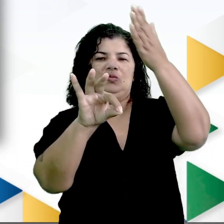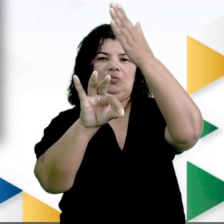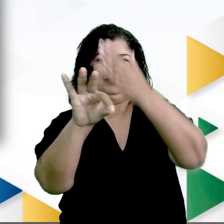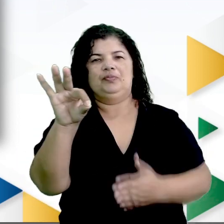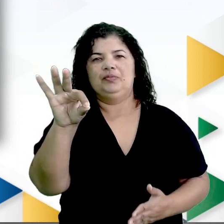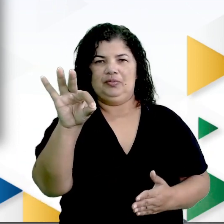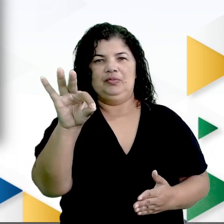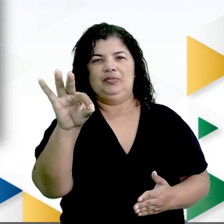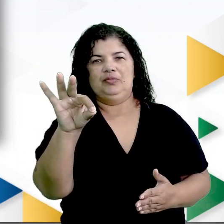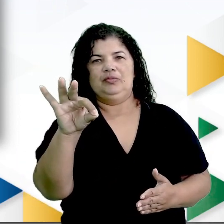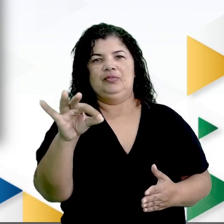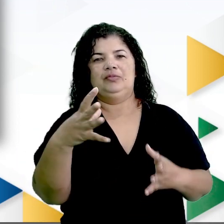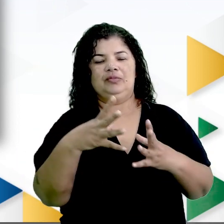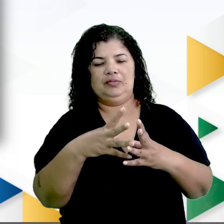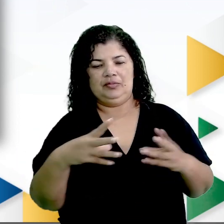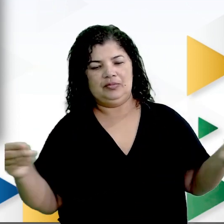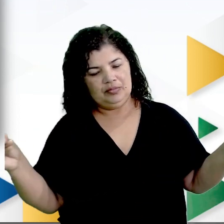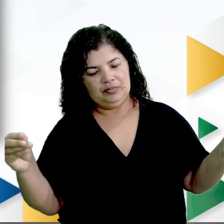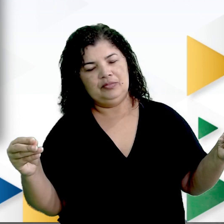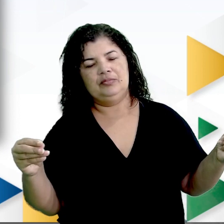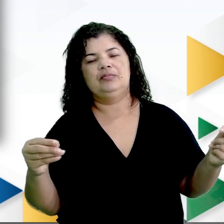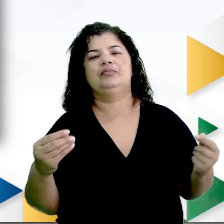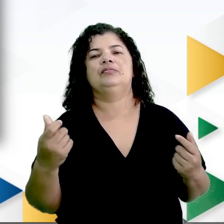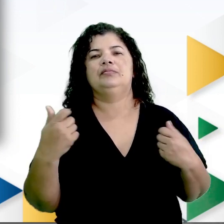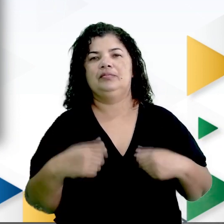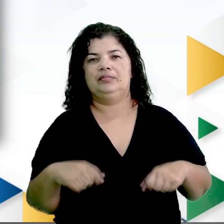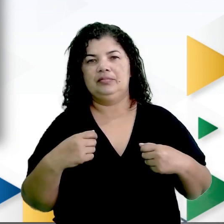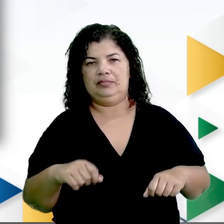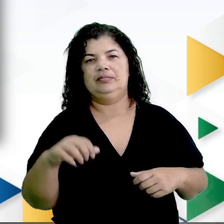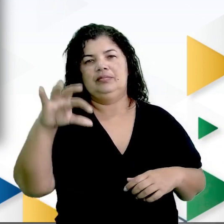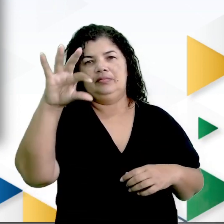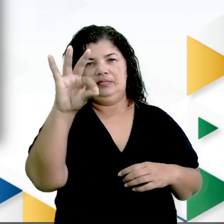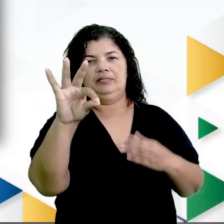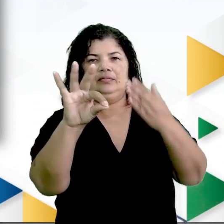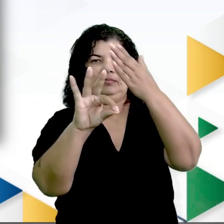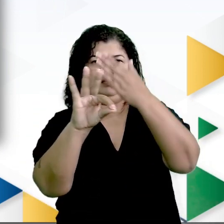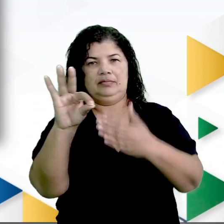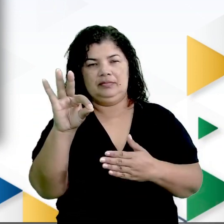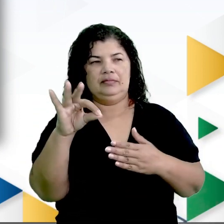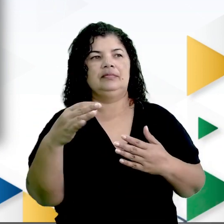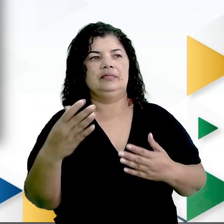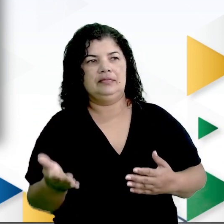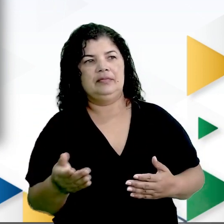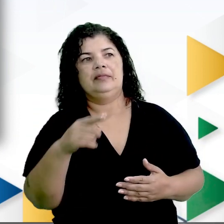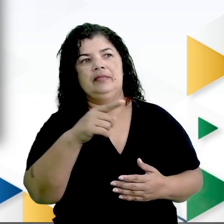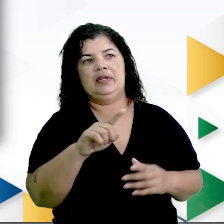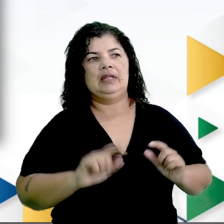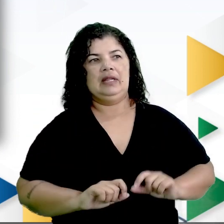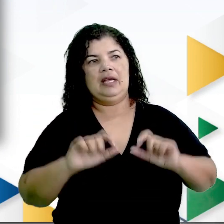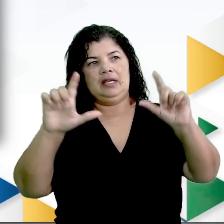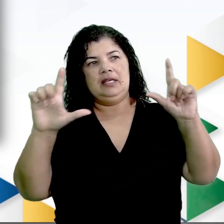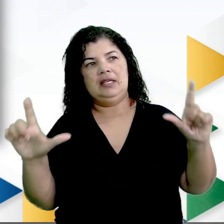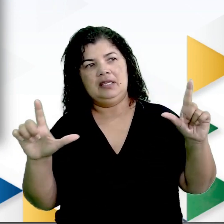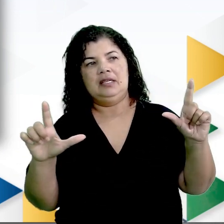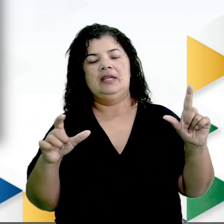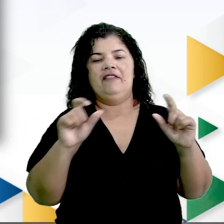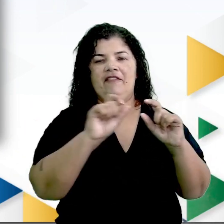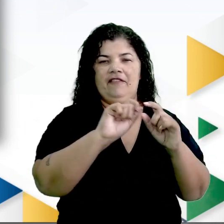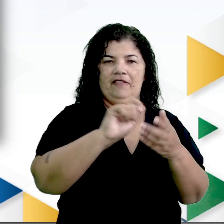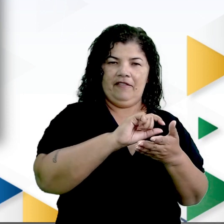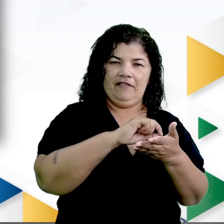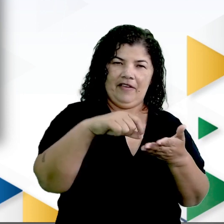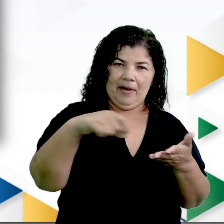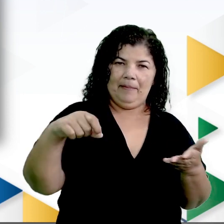do mosquito da dengue. Nós observamos que esse texto é um texto formado por elemento verbal e